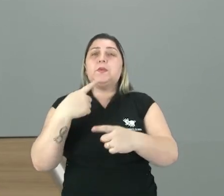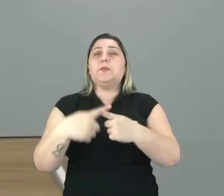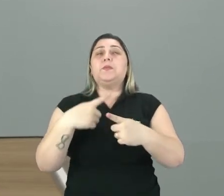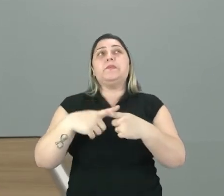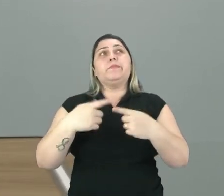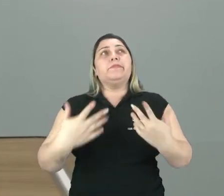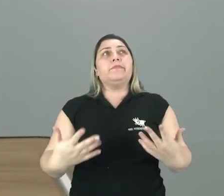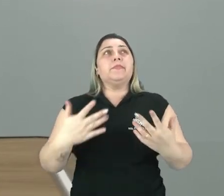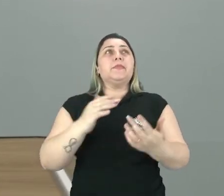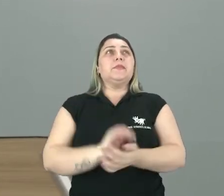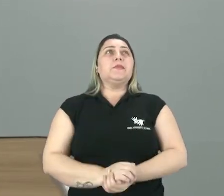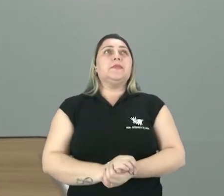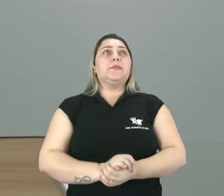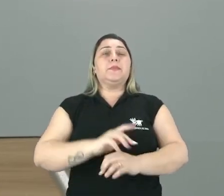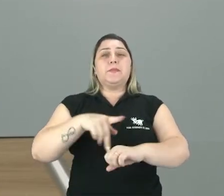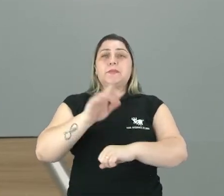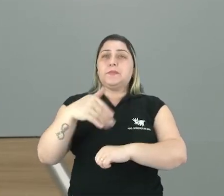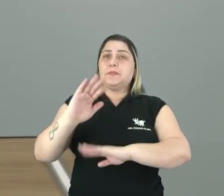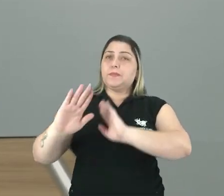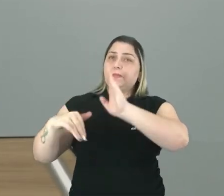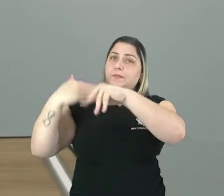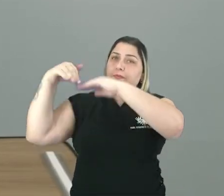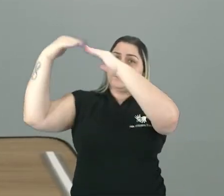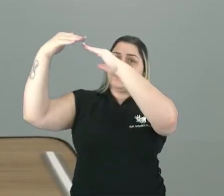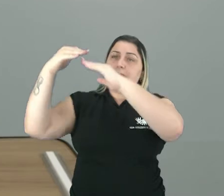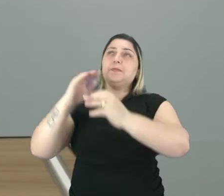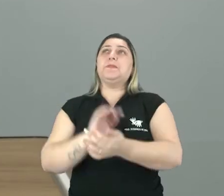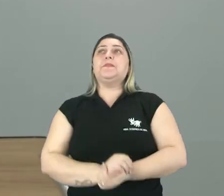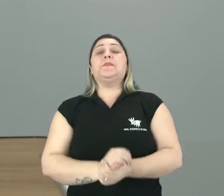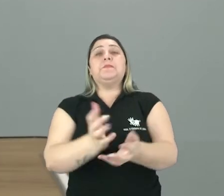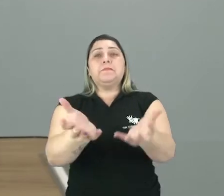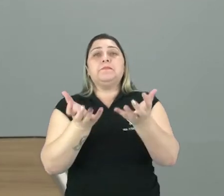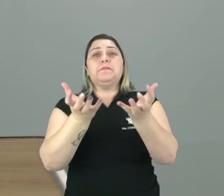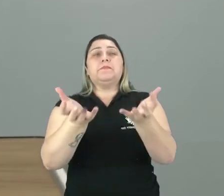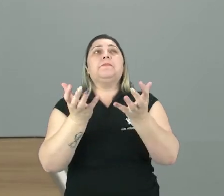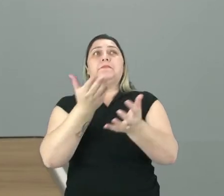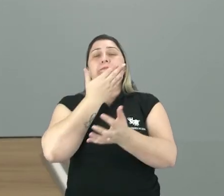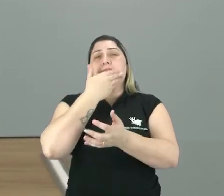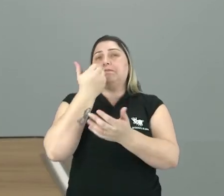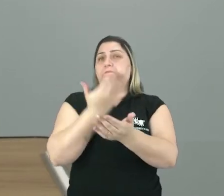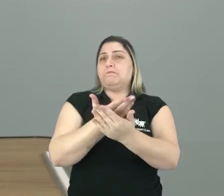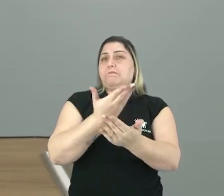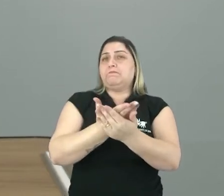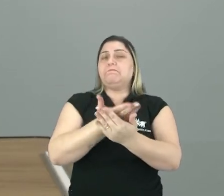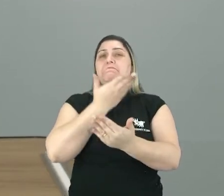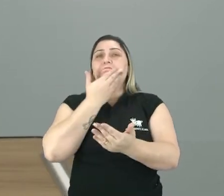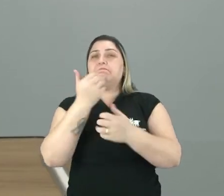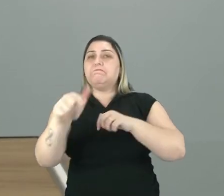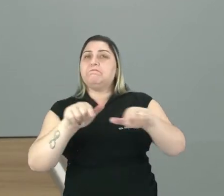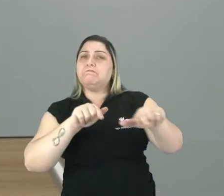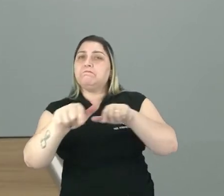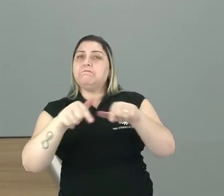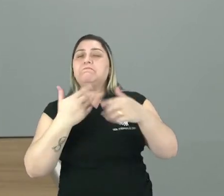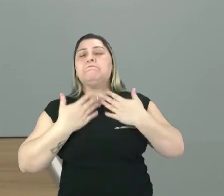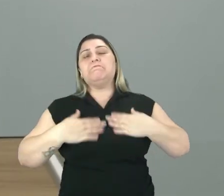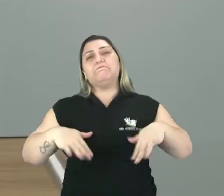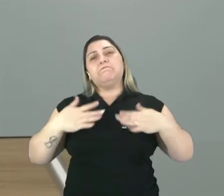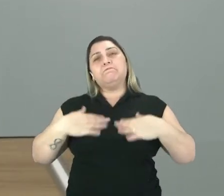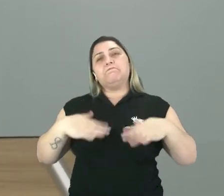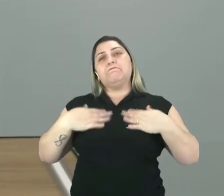É por essa razão. Por eles serem países mais desenvolvidos. E elas querem melhor estudo. Mais tranquilidade.